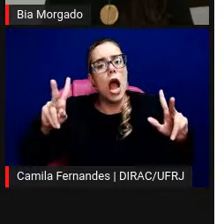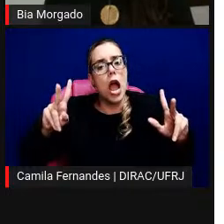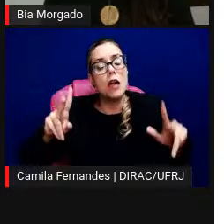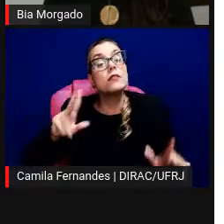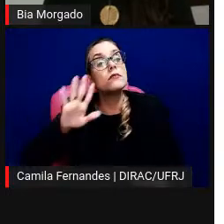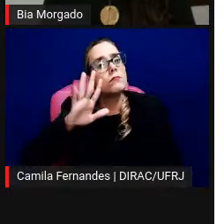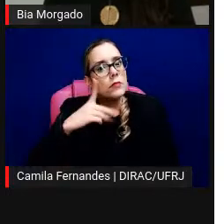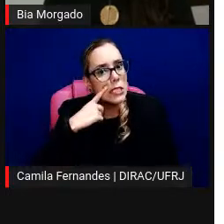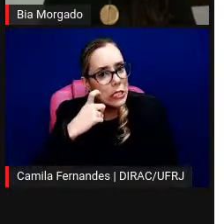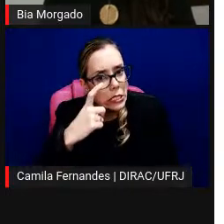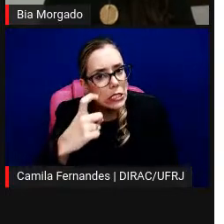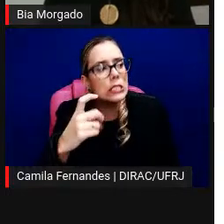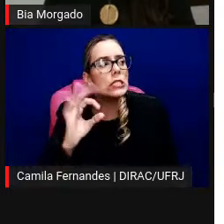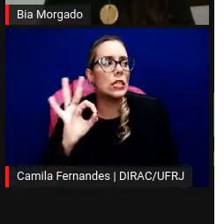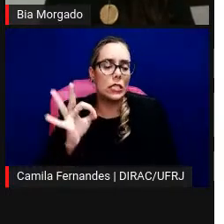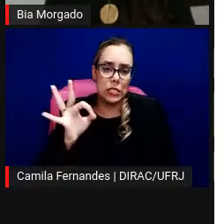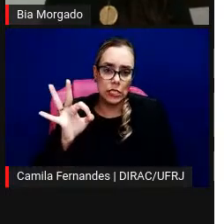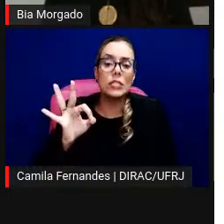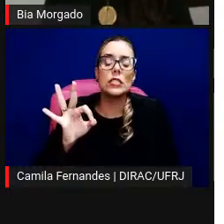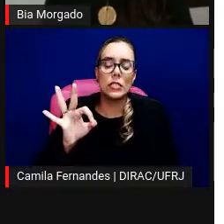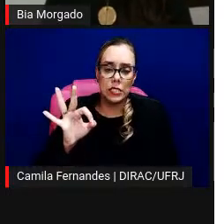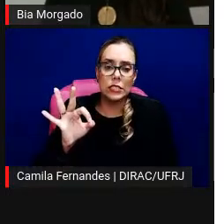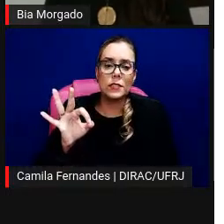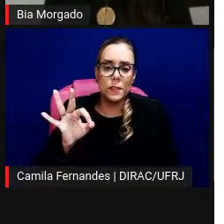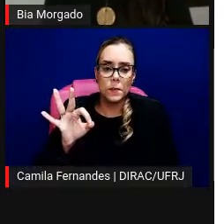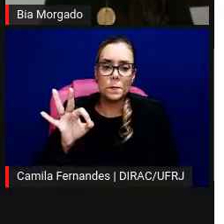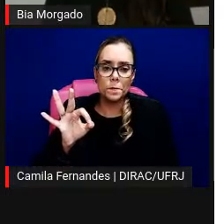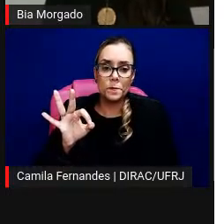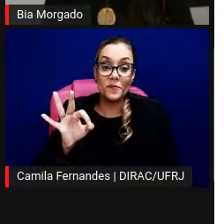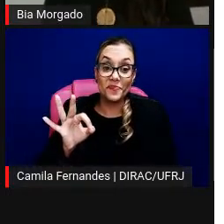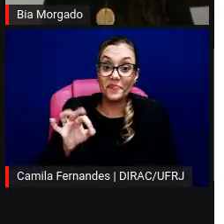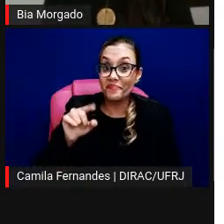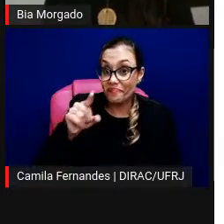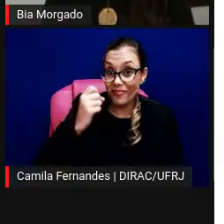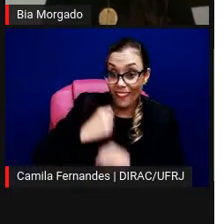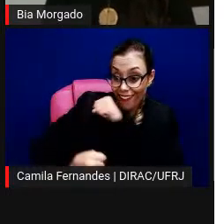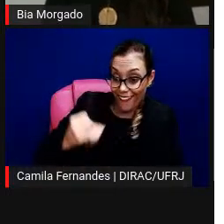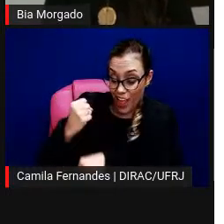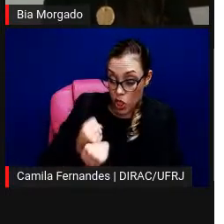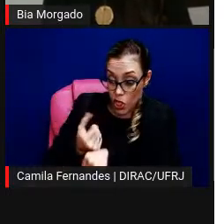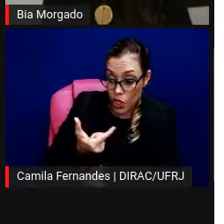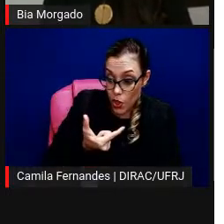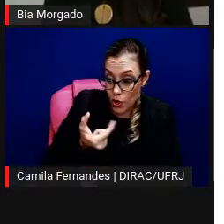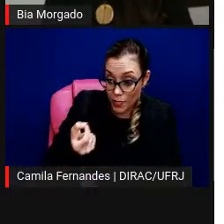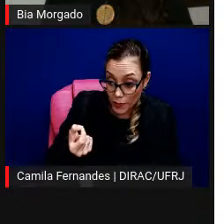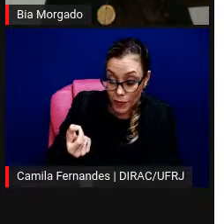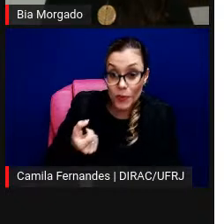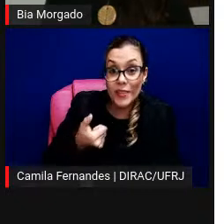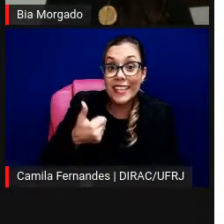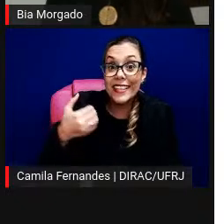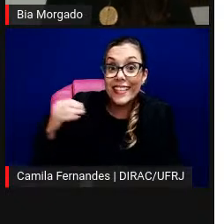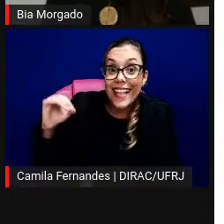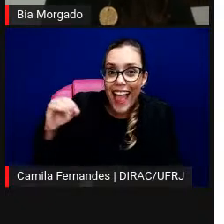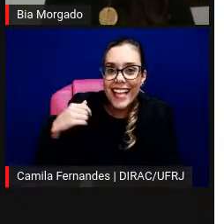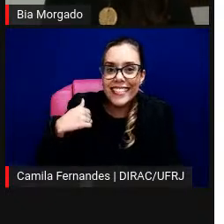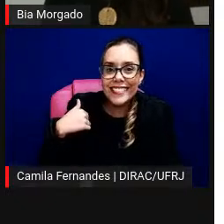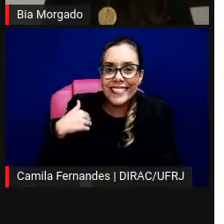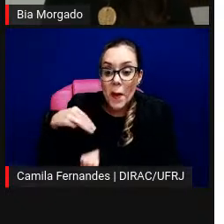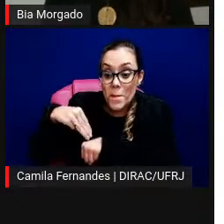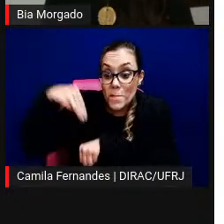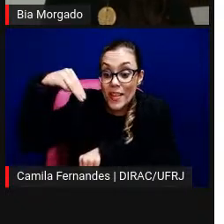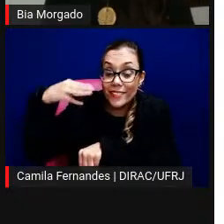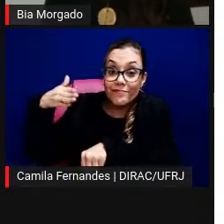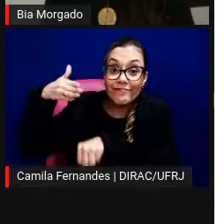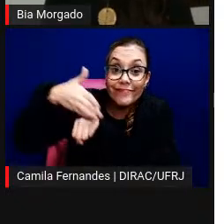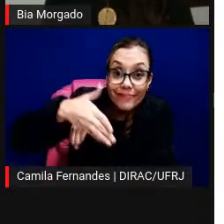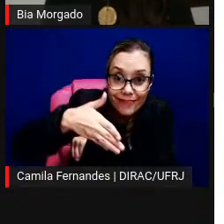nessa exposição. Foi realizado em 2010, eu estava entrando no mestrado, foi logo depois que teve um incêndio no